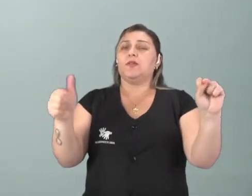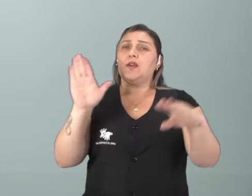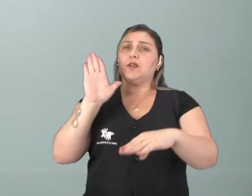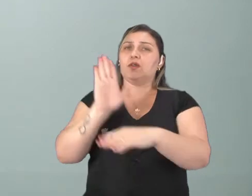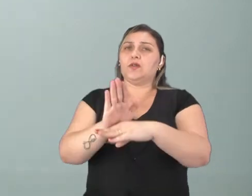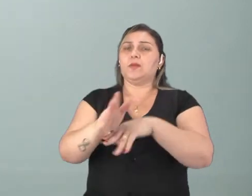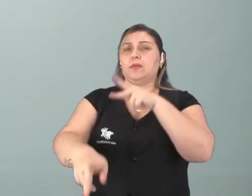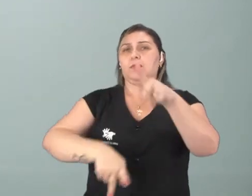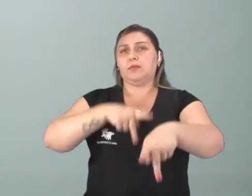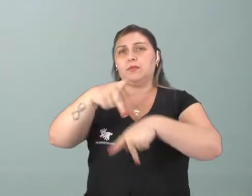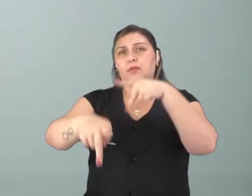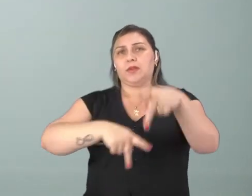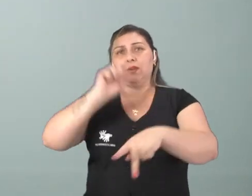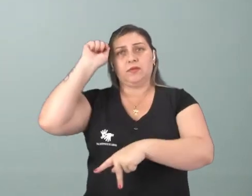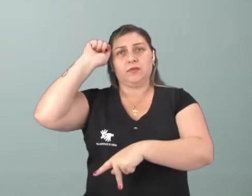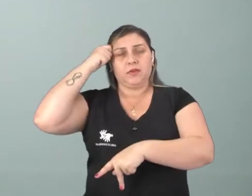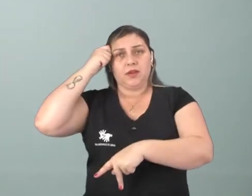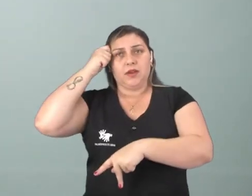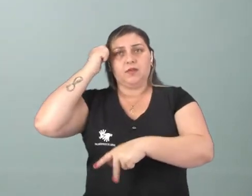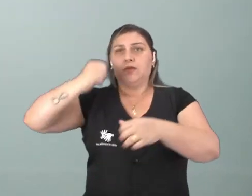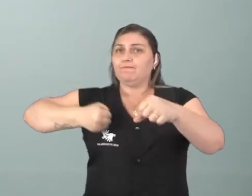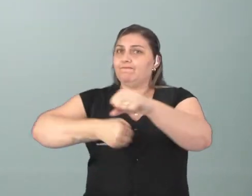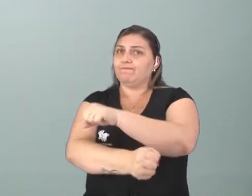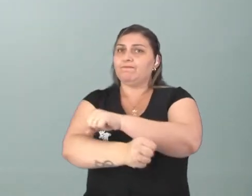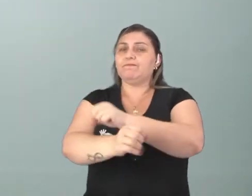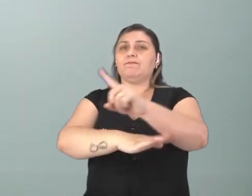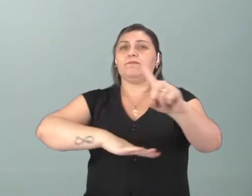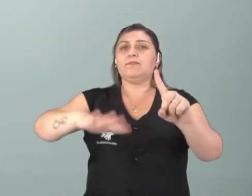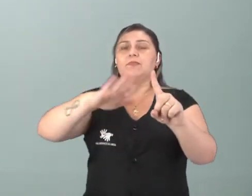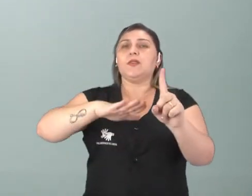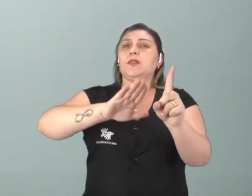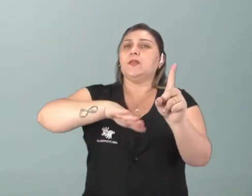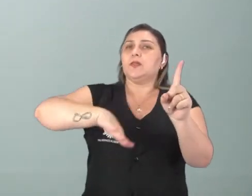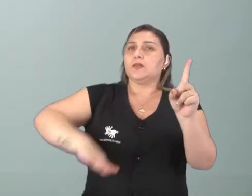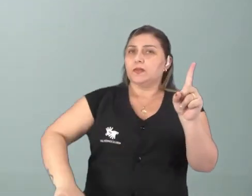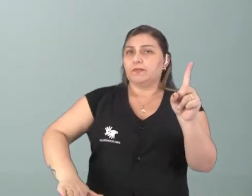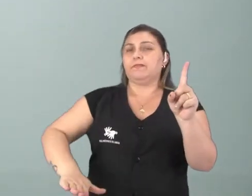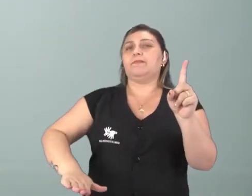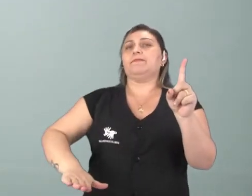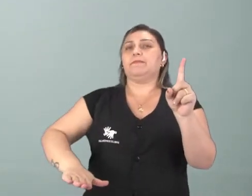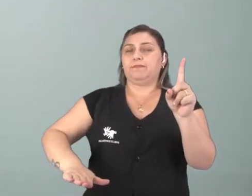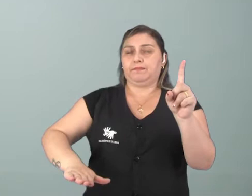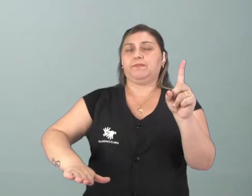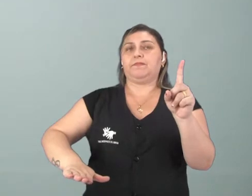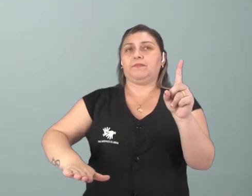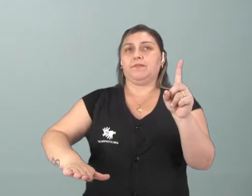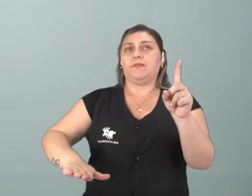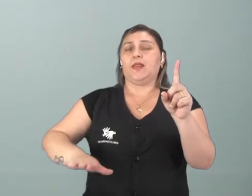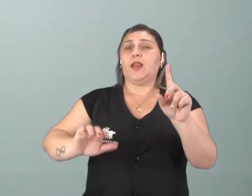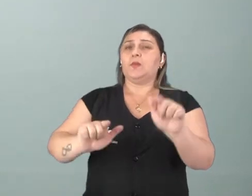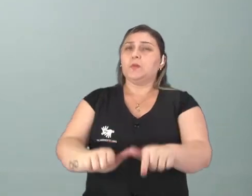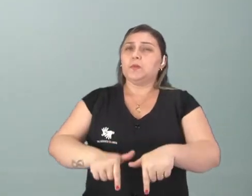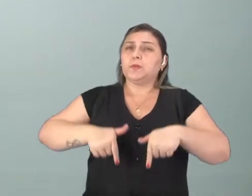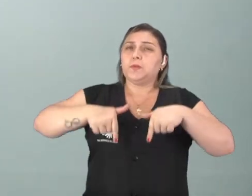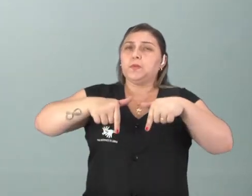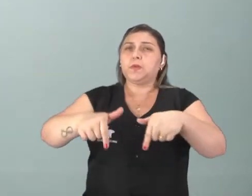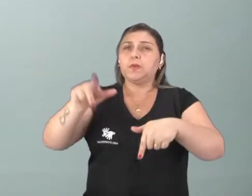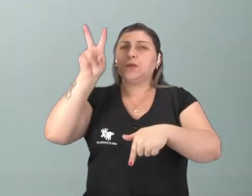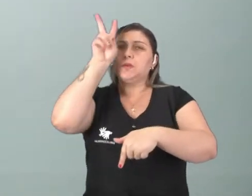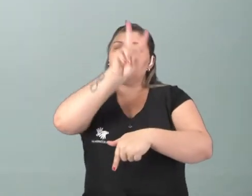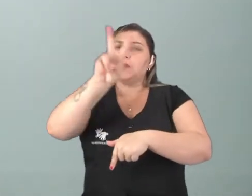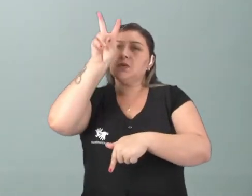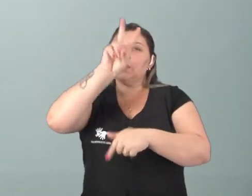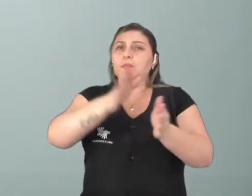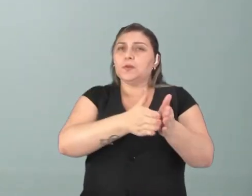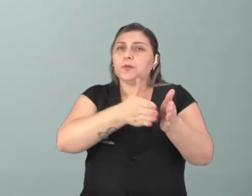população. Então, eles não foram inseridos na sociedade. Eles foram cada vez mais marginalizados. Então, é uma luta histórica que vem e